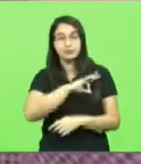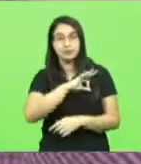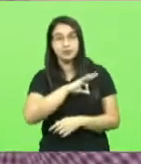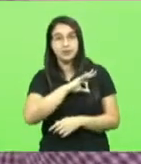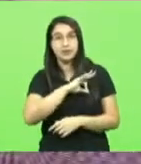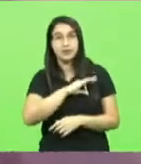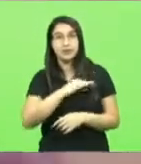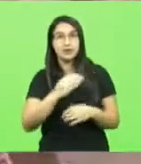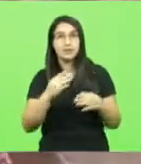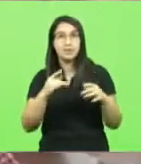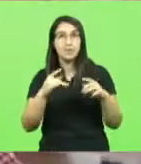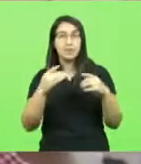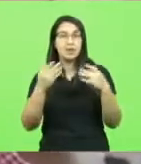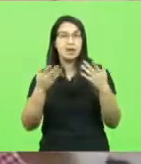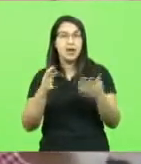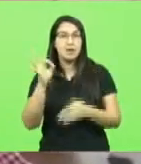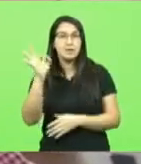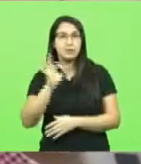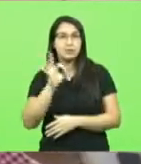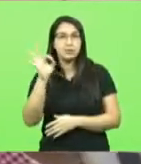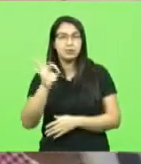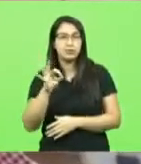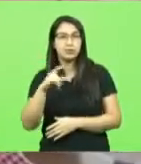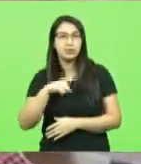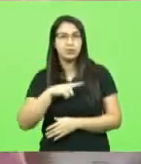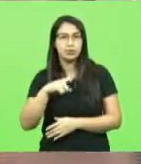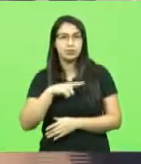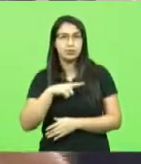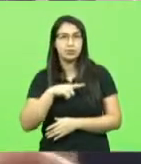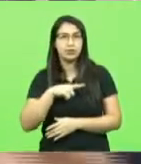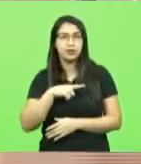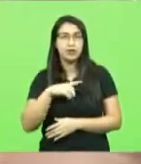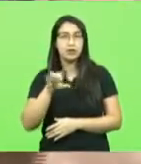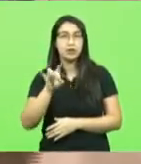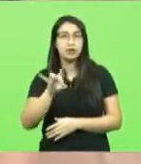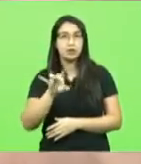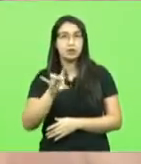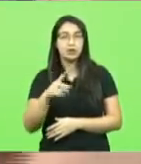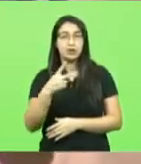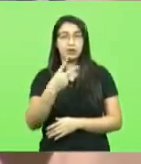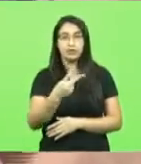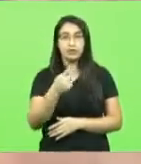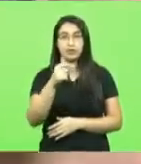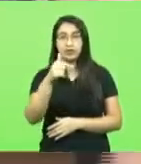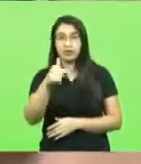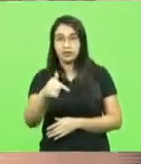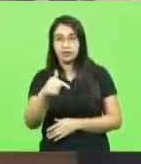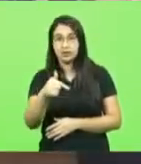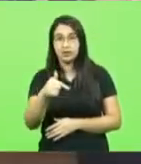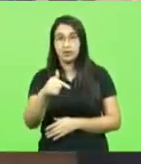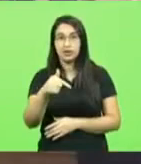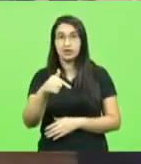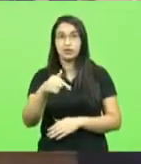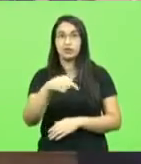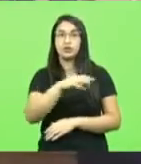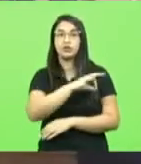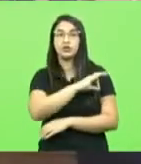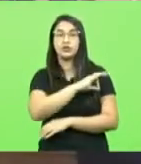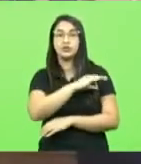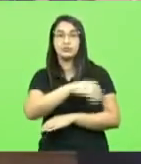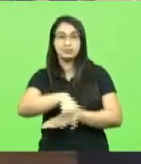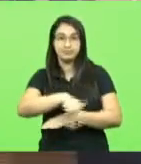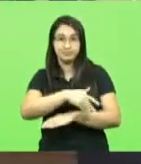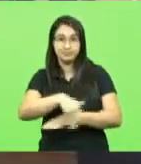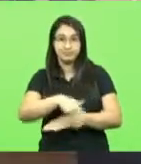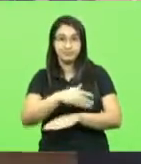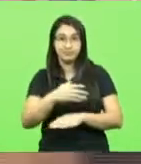percentual que existe, apenas 27 praças estão sendo promovidos